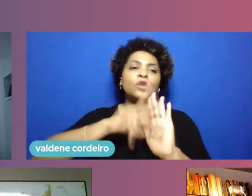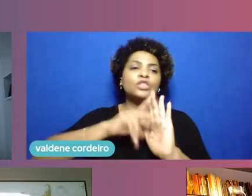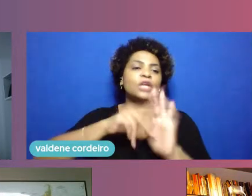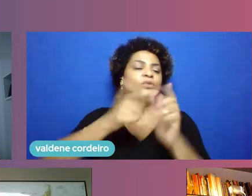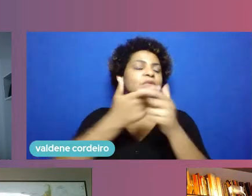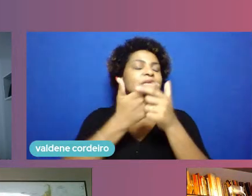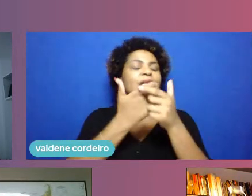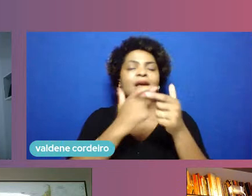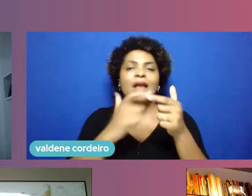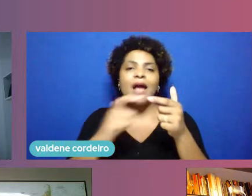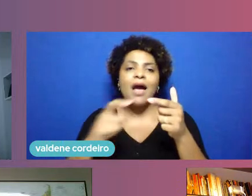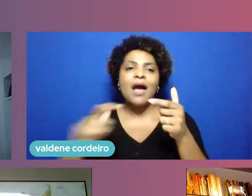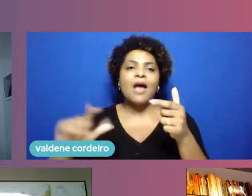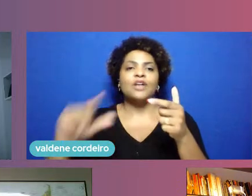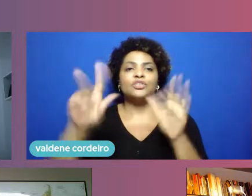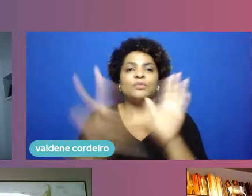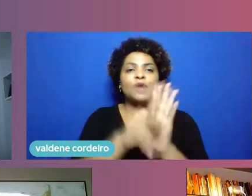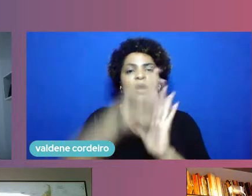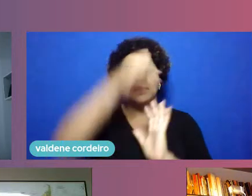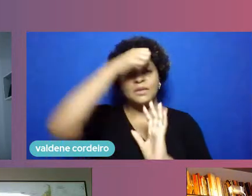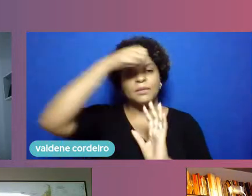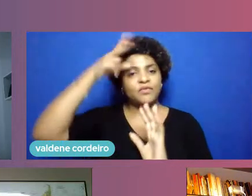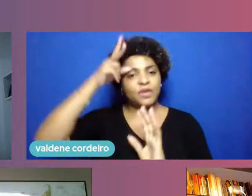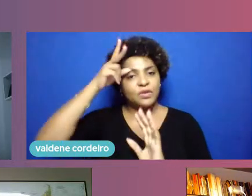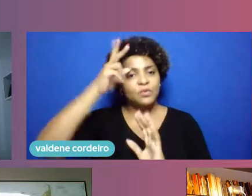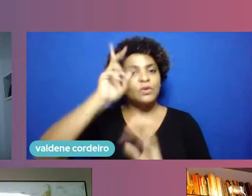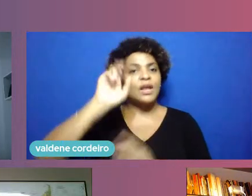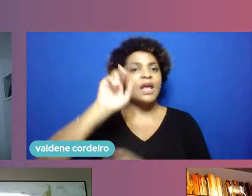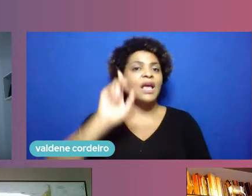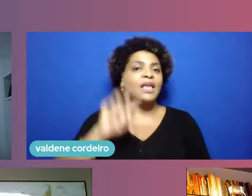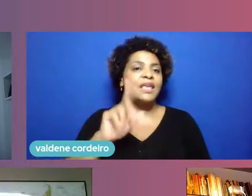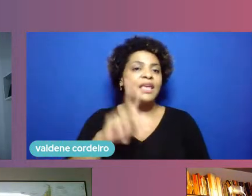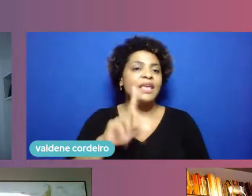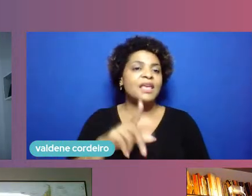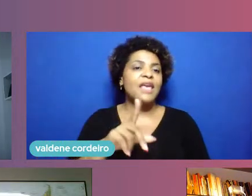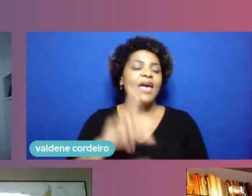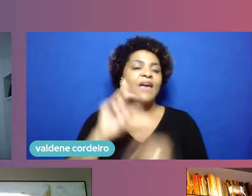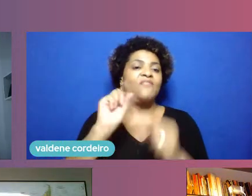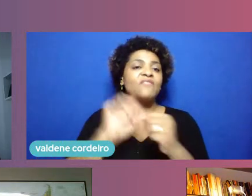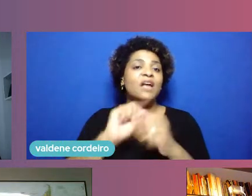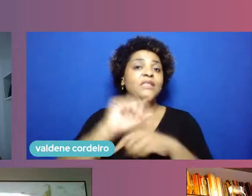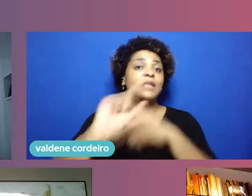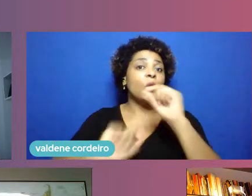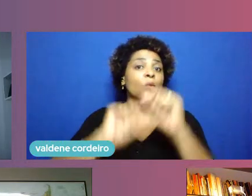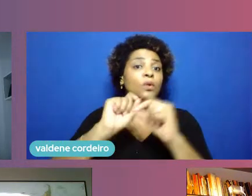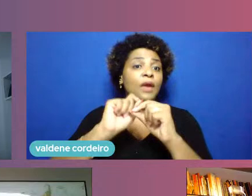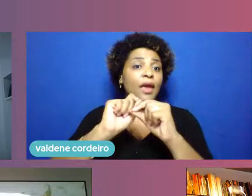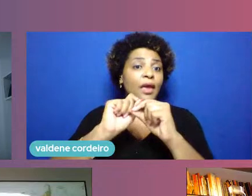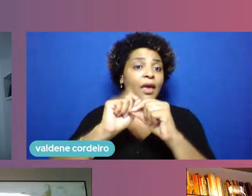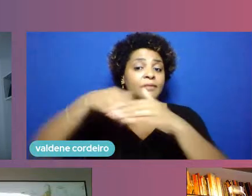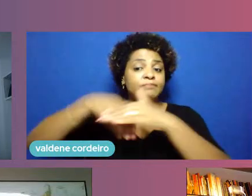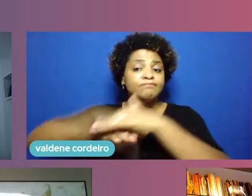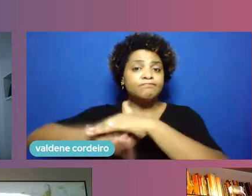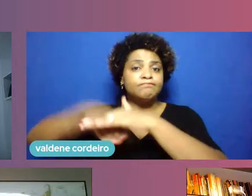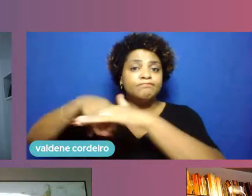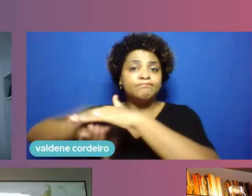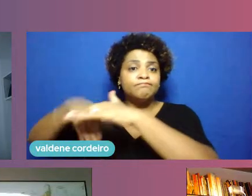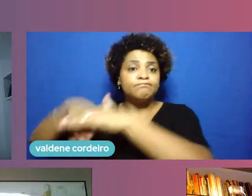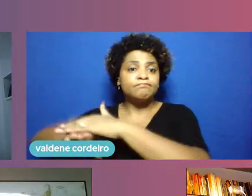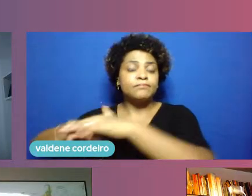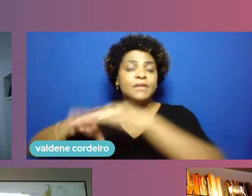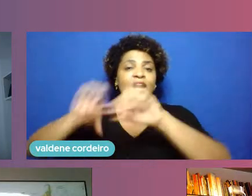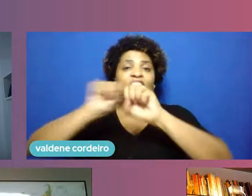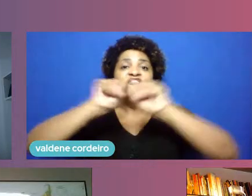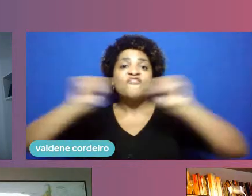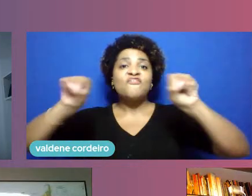prefeitura que é um projeto de embutimento da fiação aqui no bairro do Recife e para fazer o embutimento da fiação